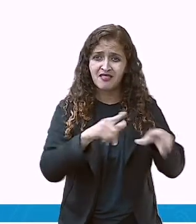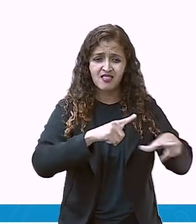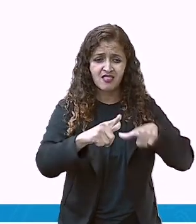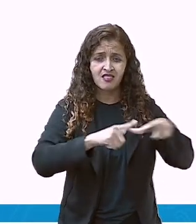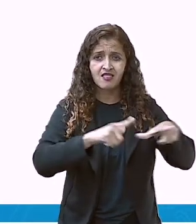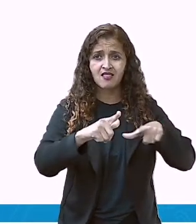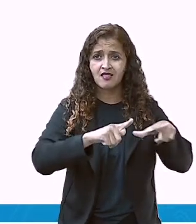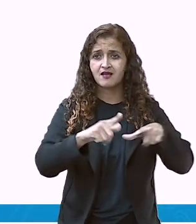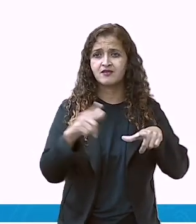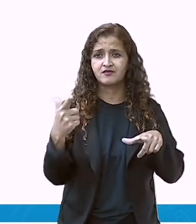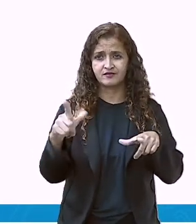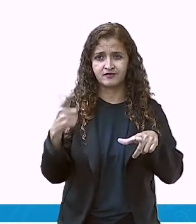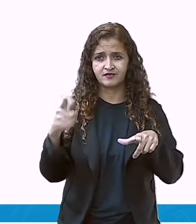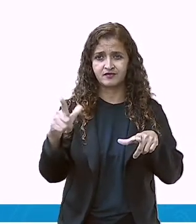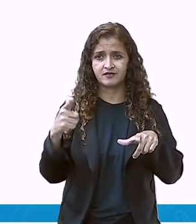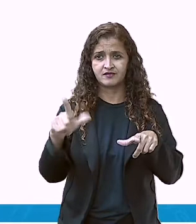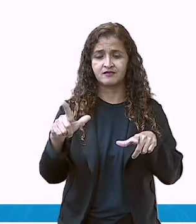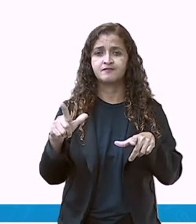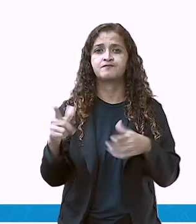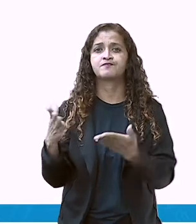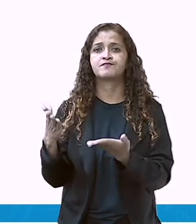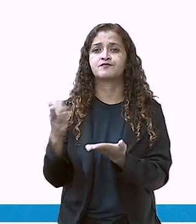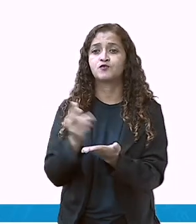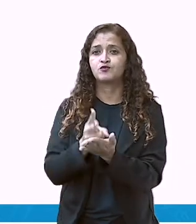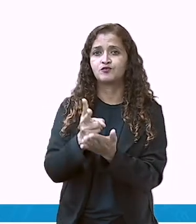Tá dando para vocês entenderem? Vamos continuar.